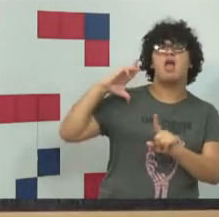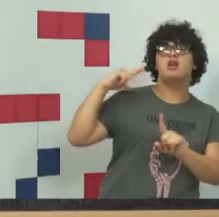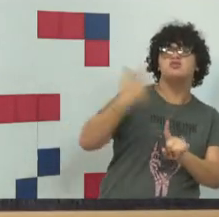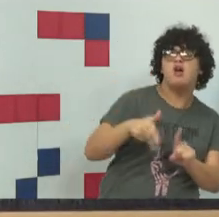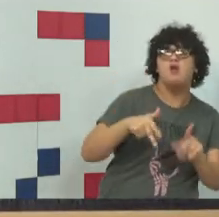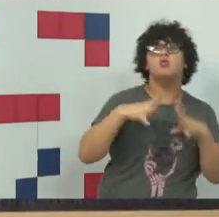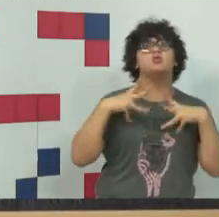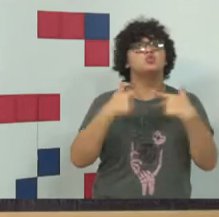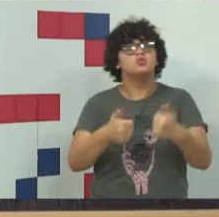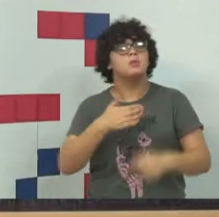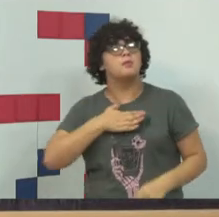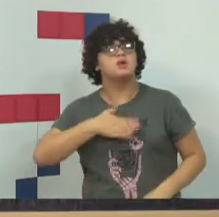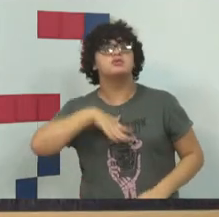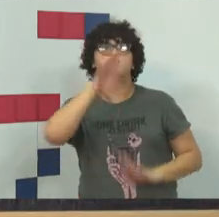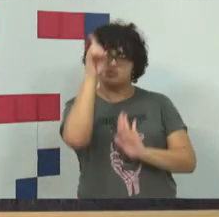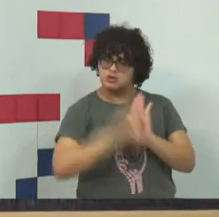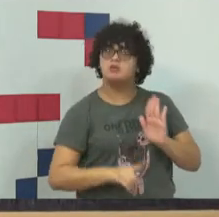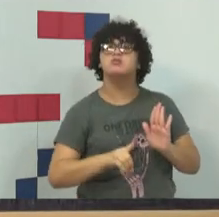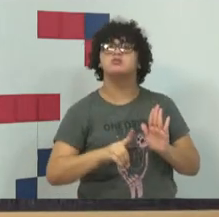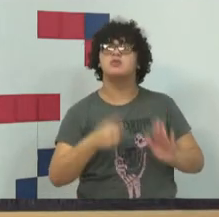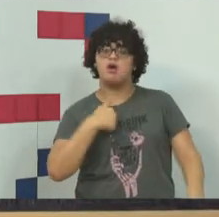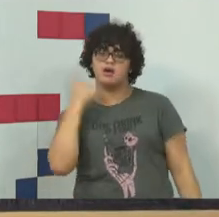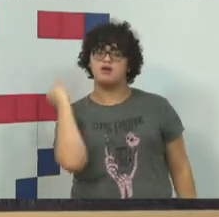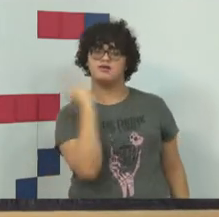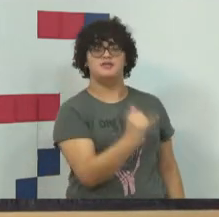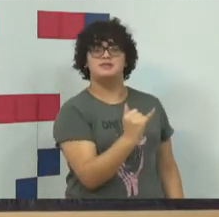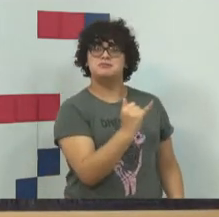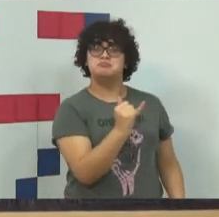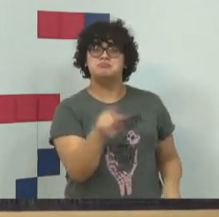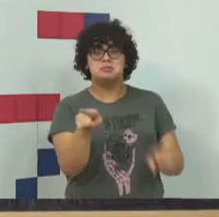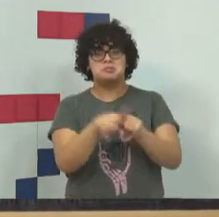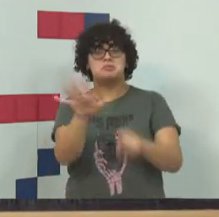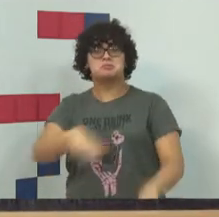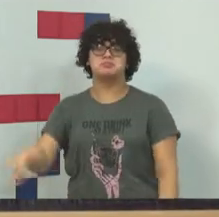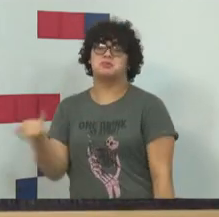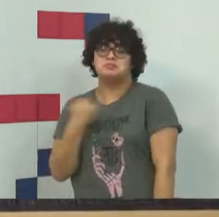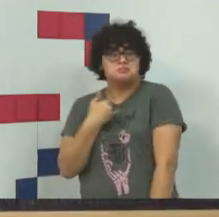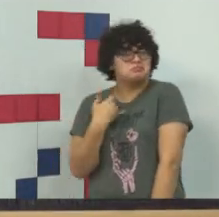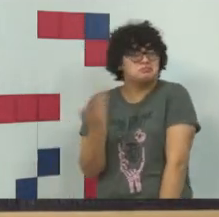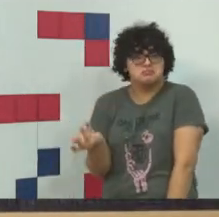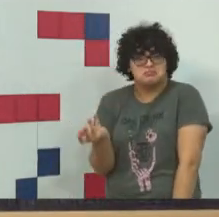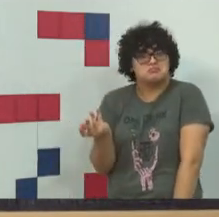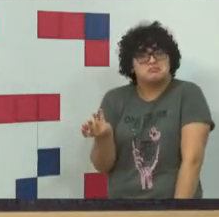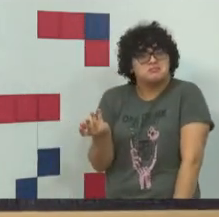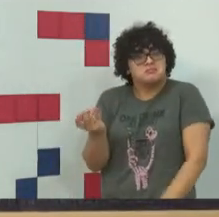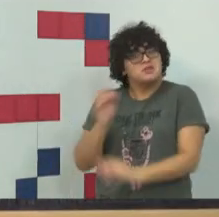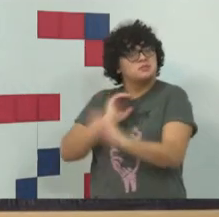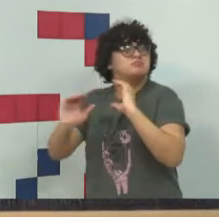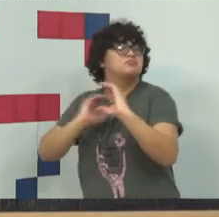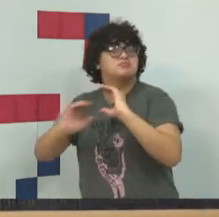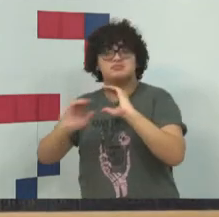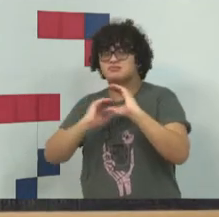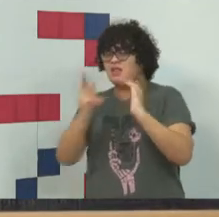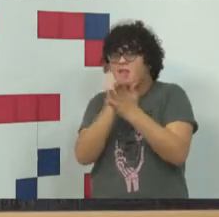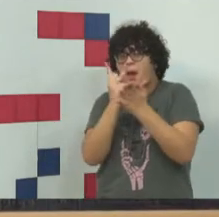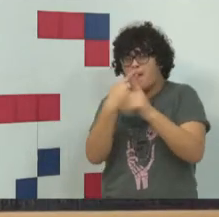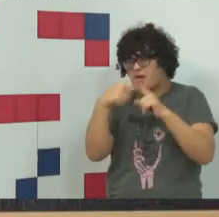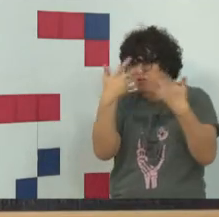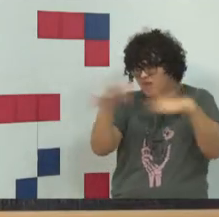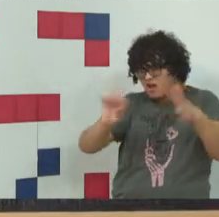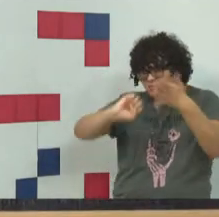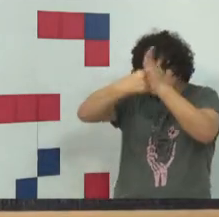de informar, de ser informado e de se manter informado.